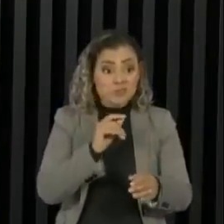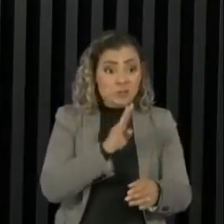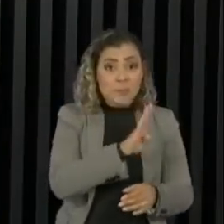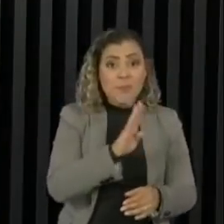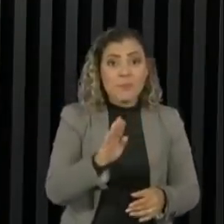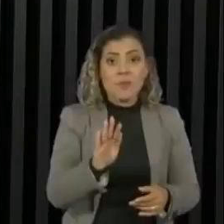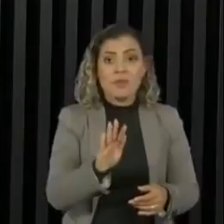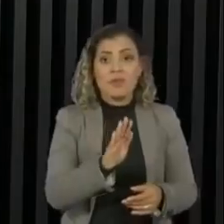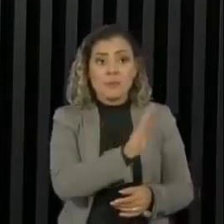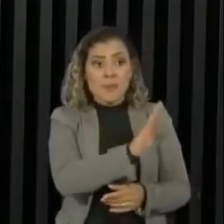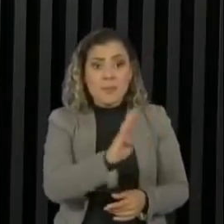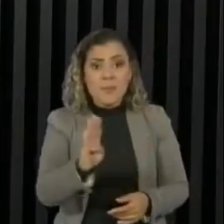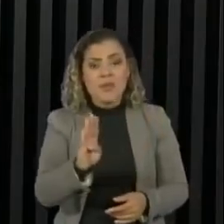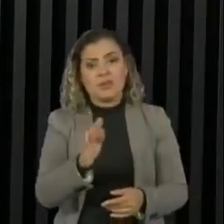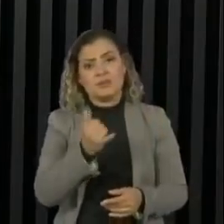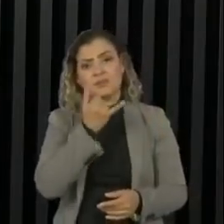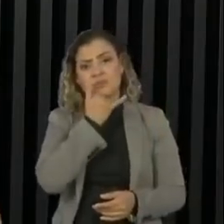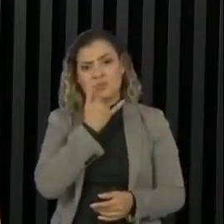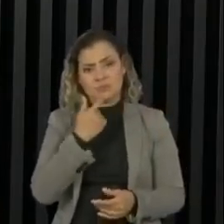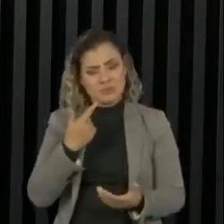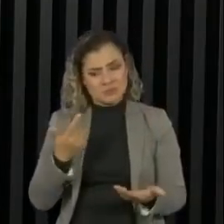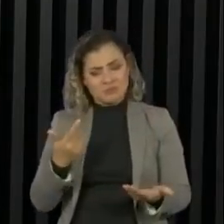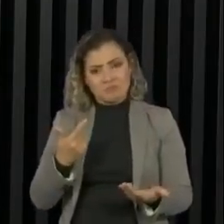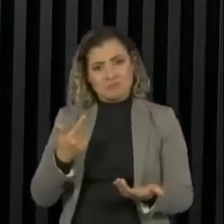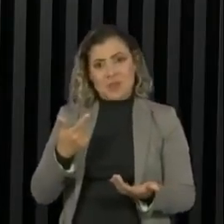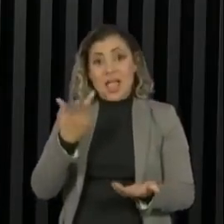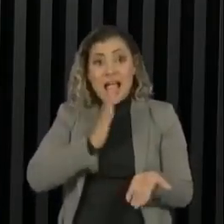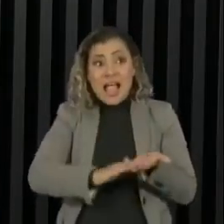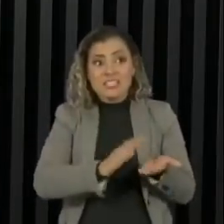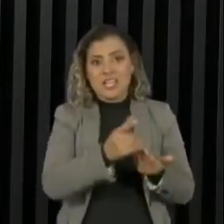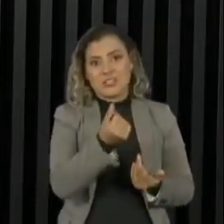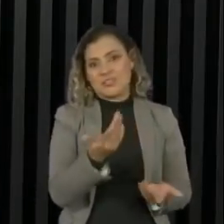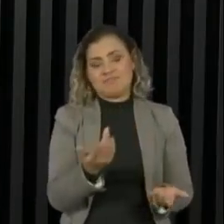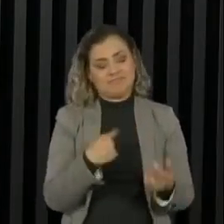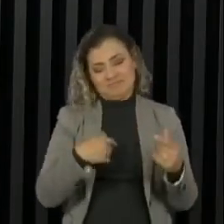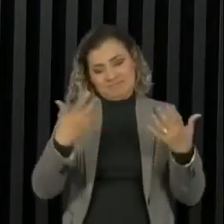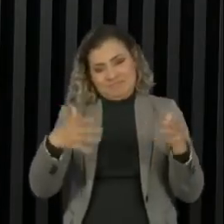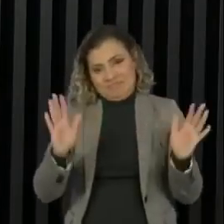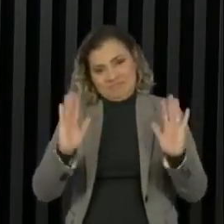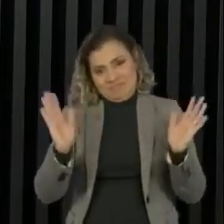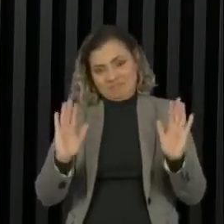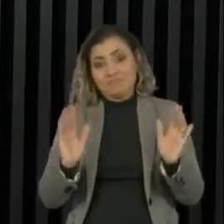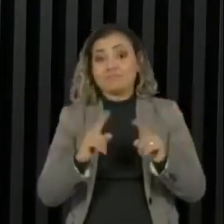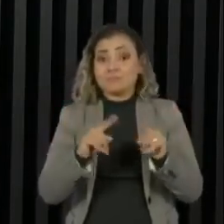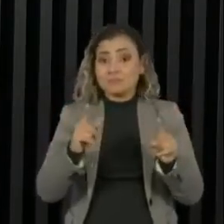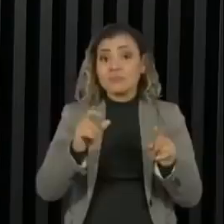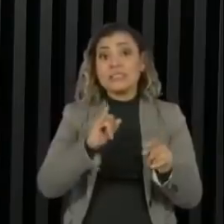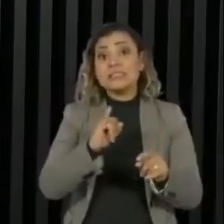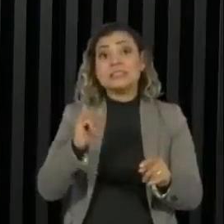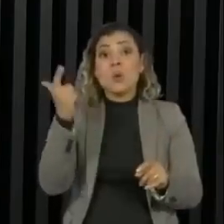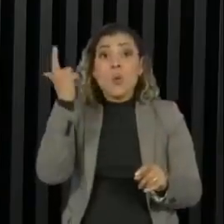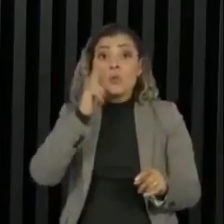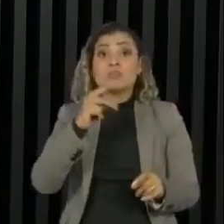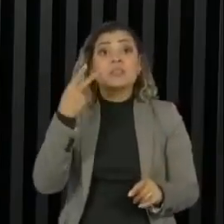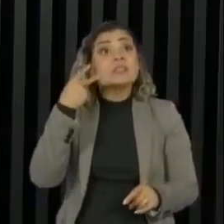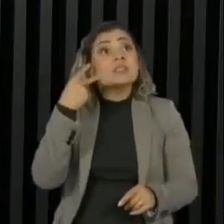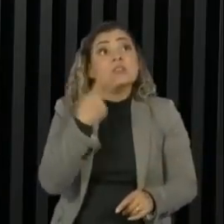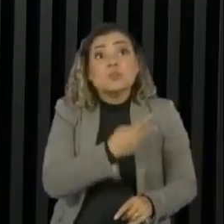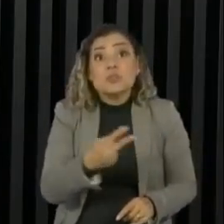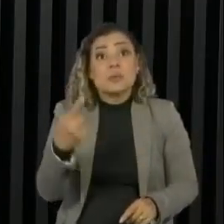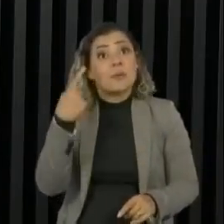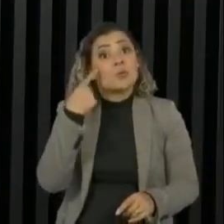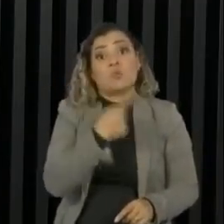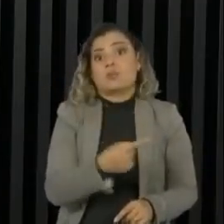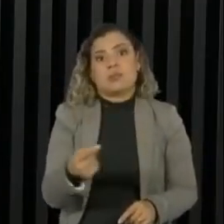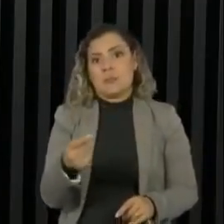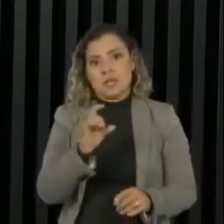Brother não tem qualquer lógica que justifique. Então, mesmo se eu saísse na segunda semana, primeira semana, não